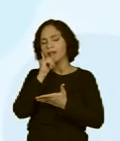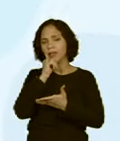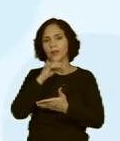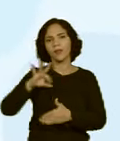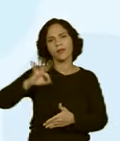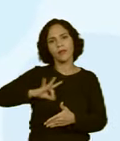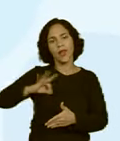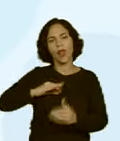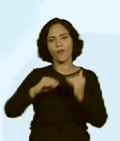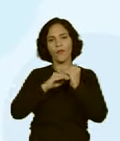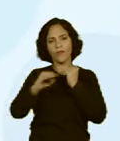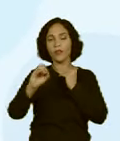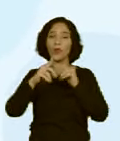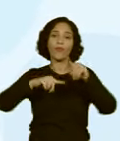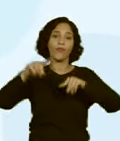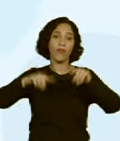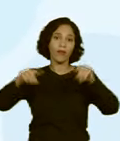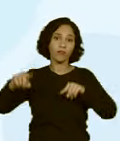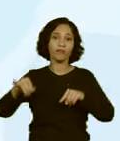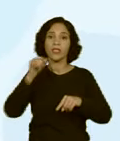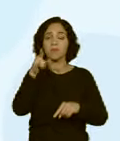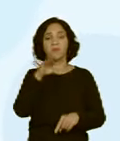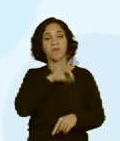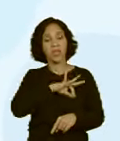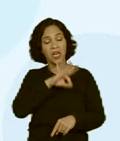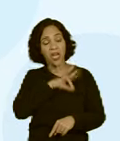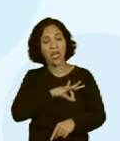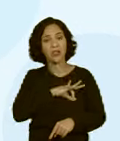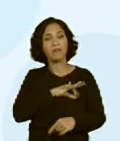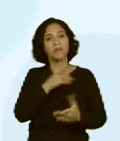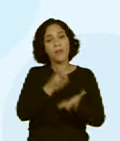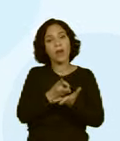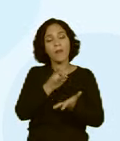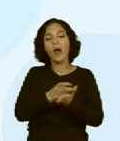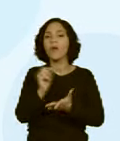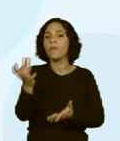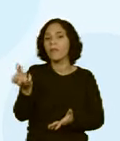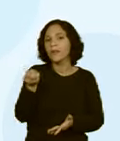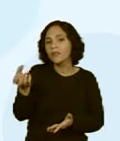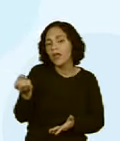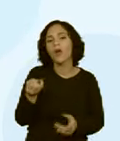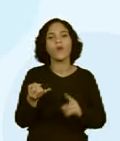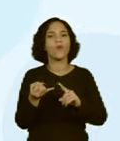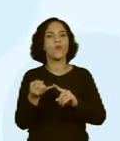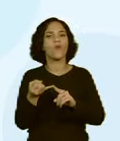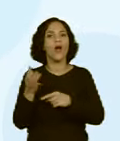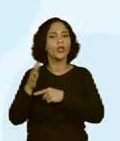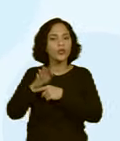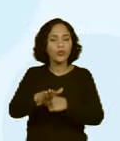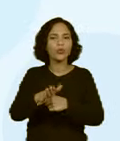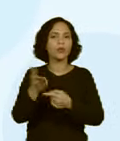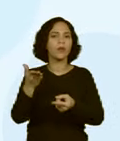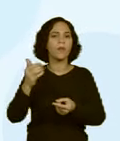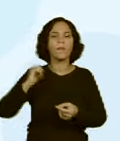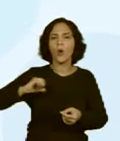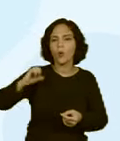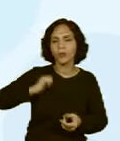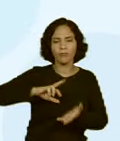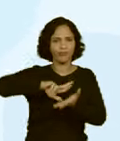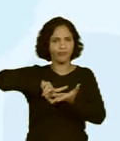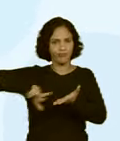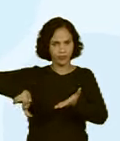variáveis. Então, se você trabalha, recebe um salário, se você recebe uma pensão, um auxílio, uma ajuda de custo, são